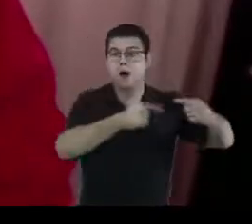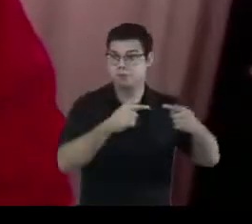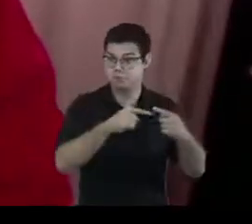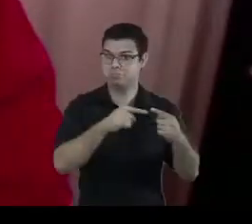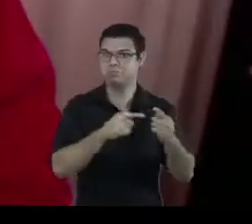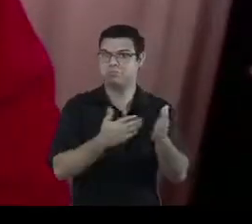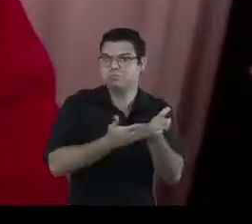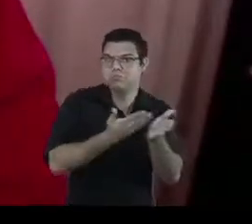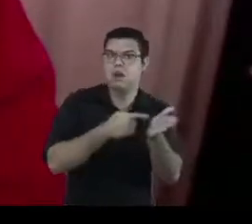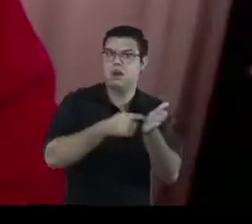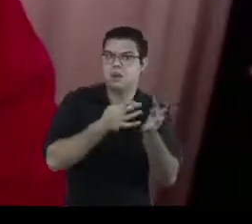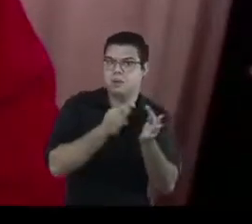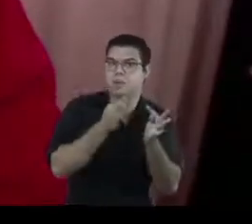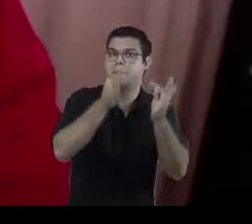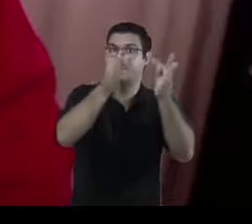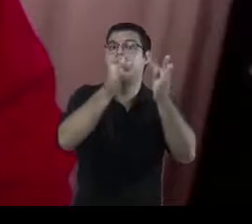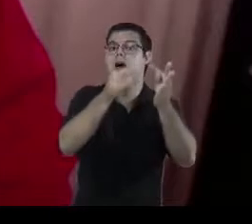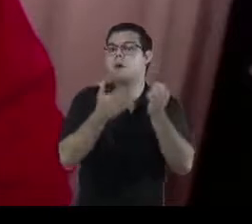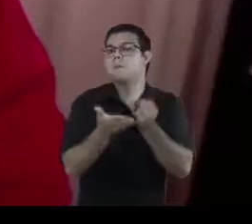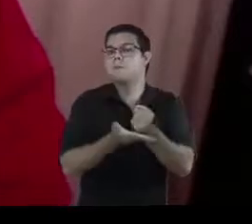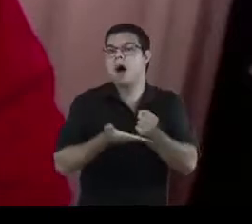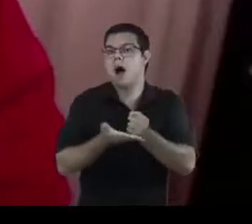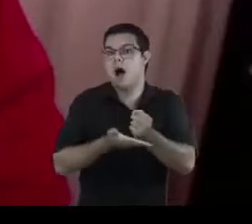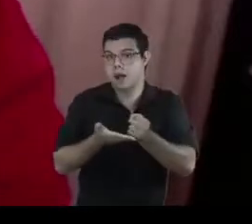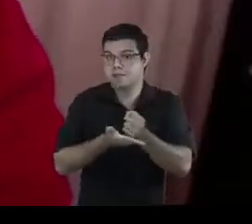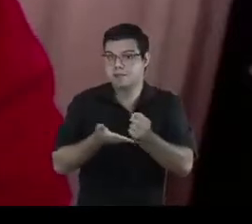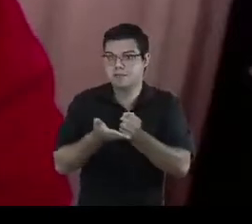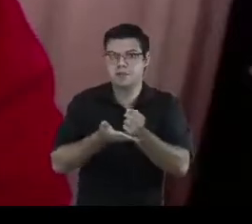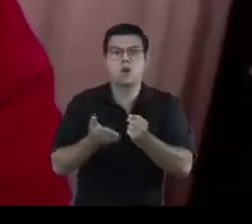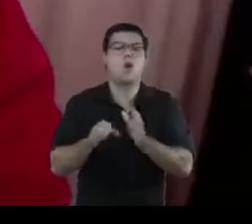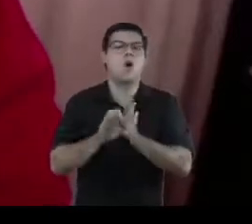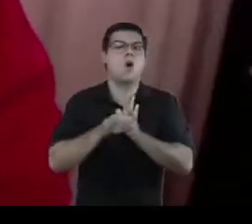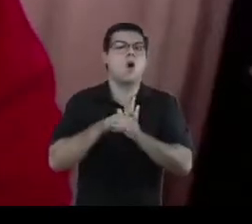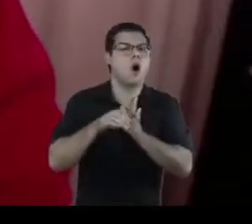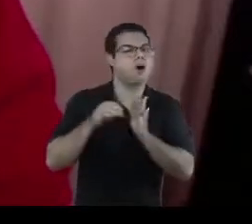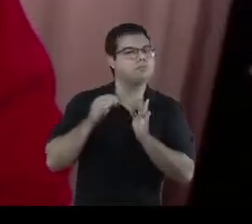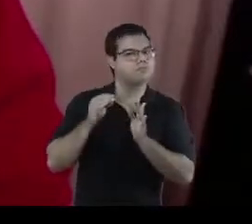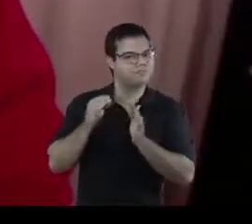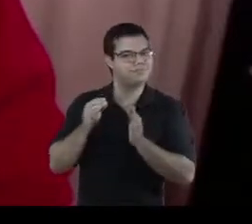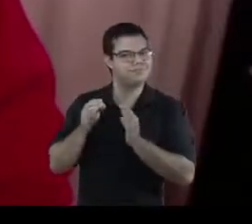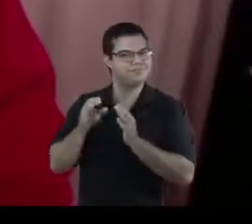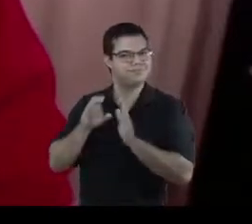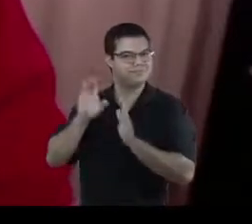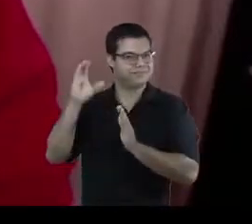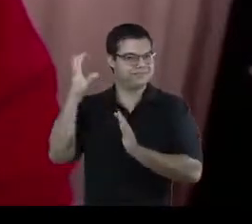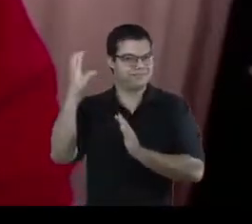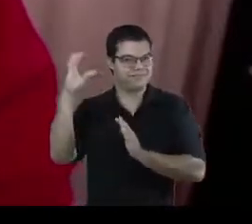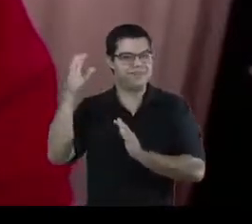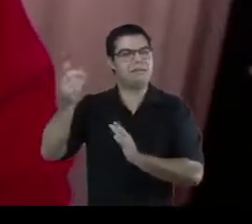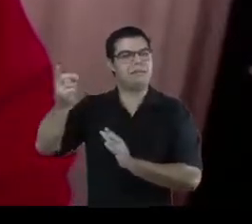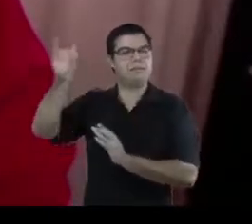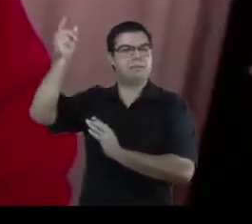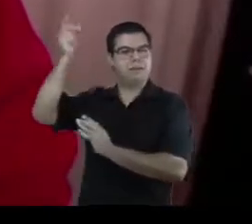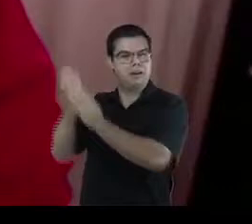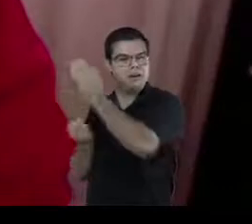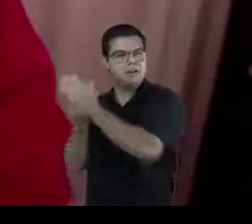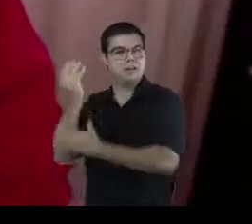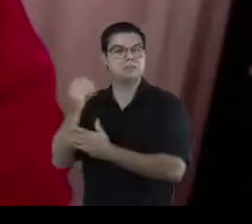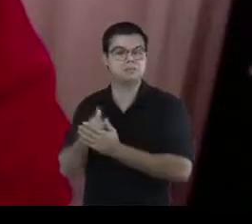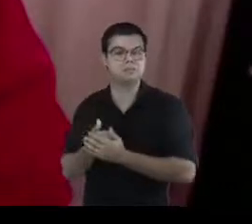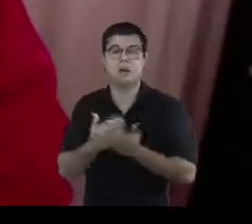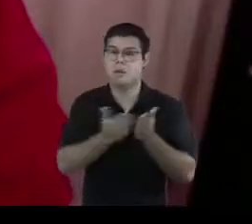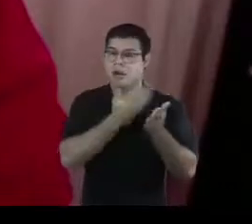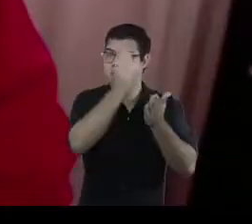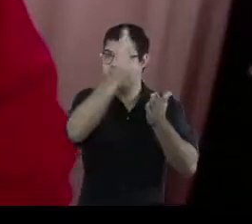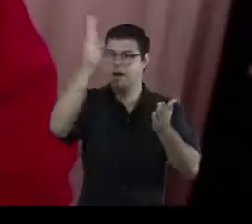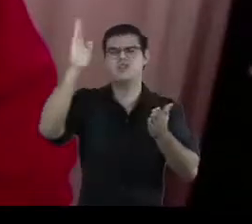com base em princípios científicos estabelecidos há muito tempo. A bibliografia material é uma disciplina de longa data